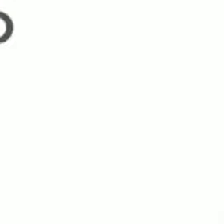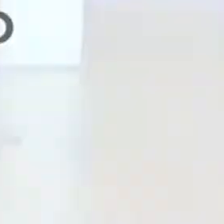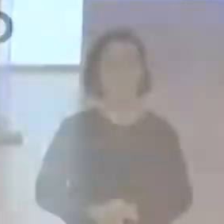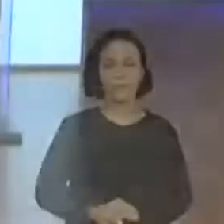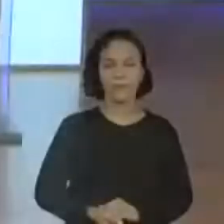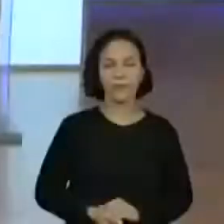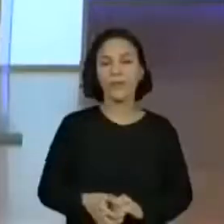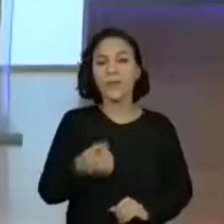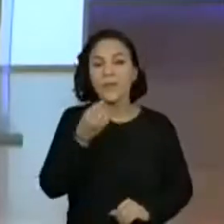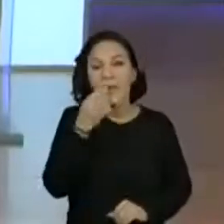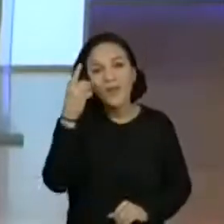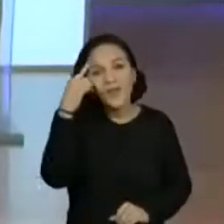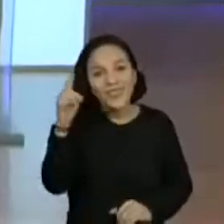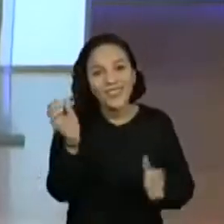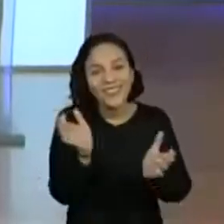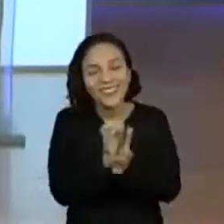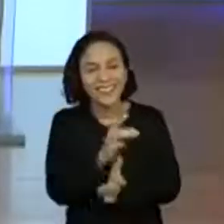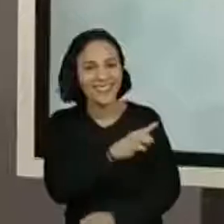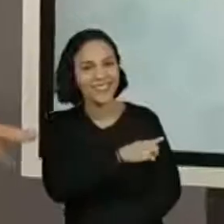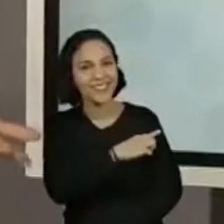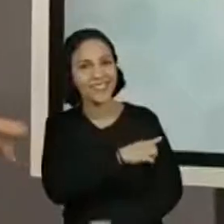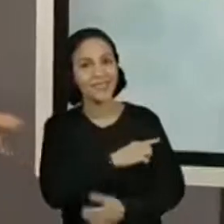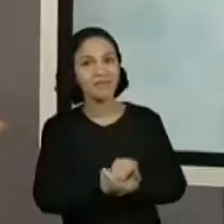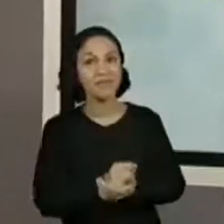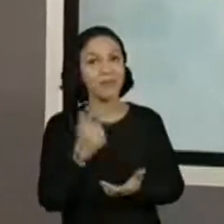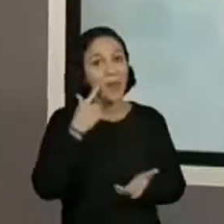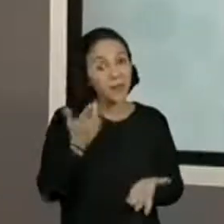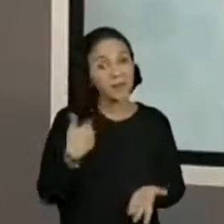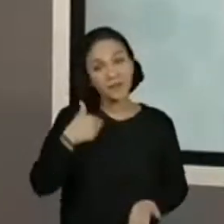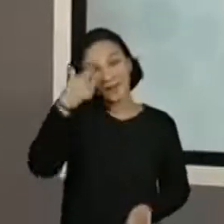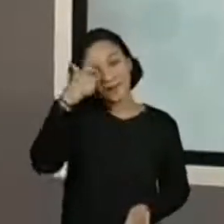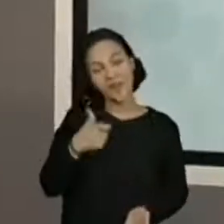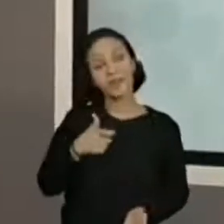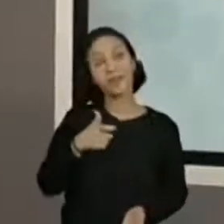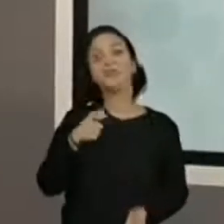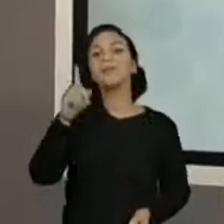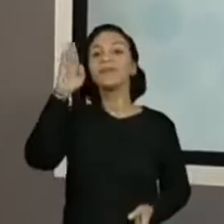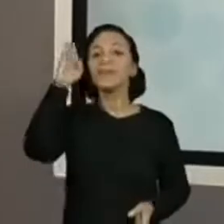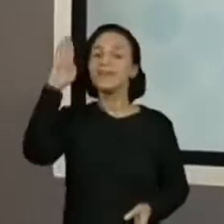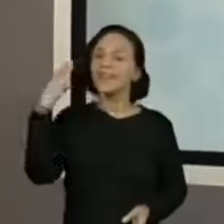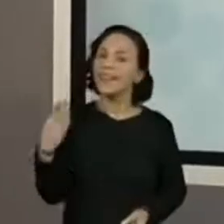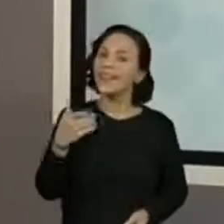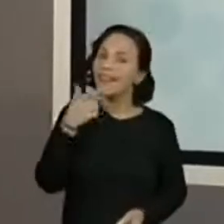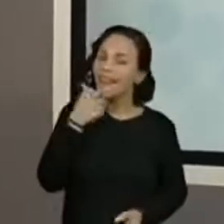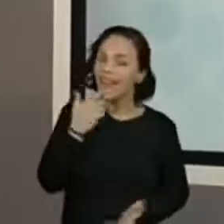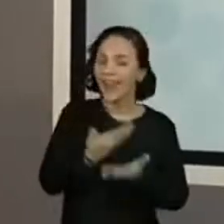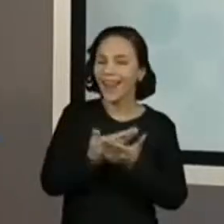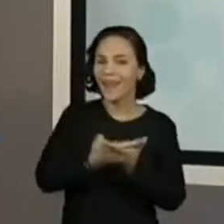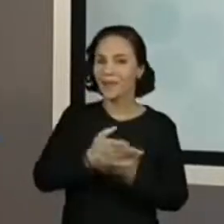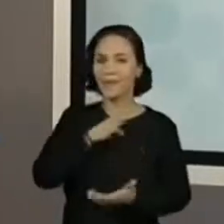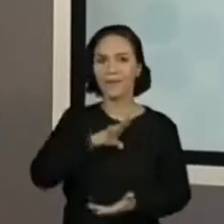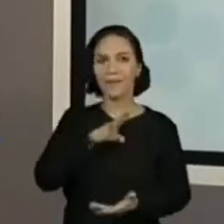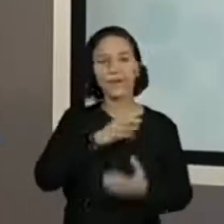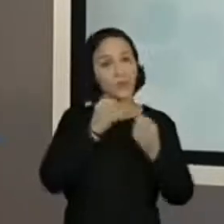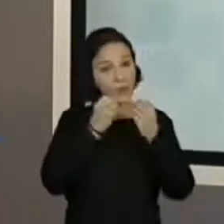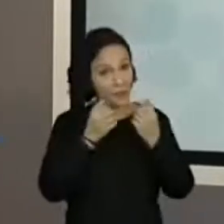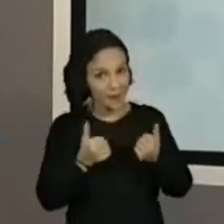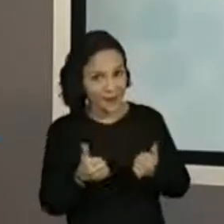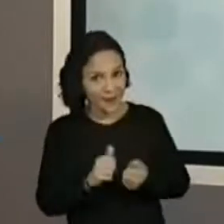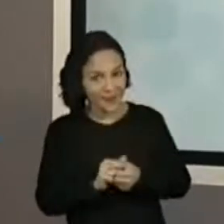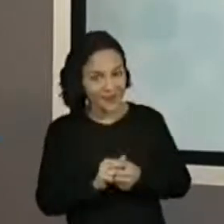Bom dia, turma do primeiro ano! Olha a professora Kelly aqui para uma aula de língua portuguesa com vocês. Tudo bem?